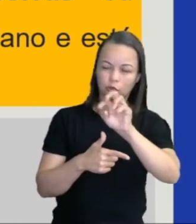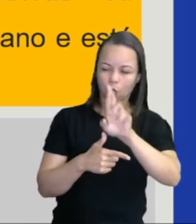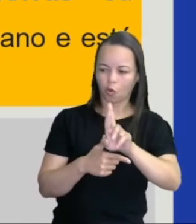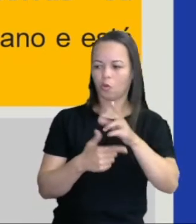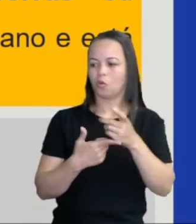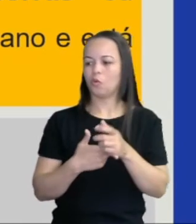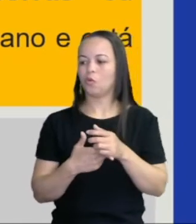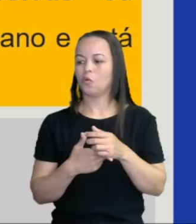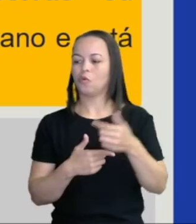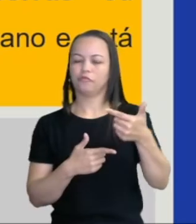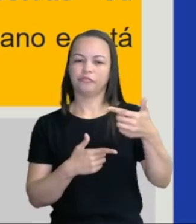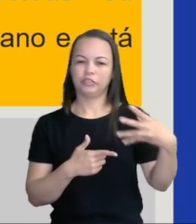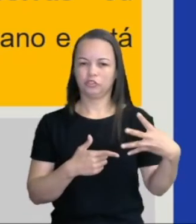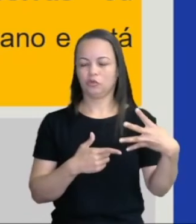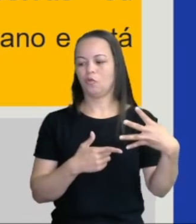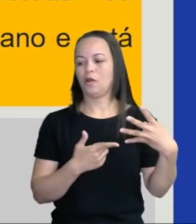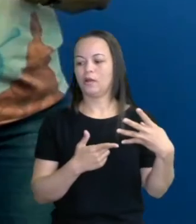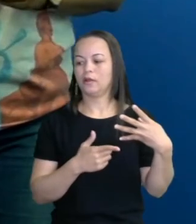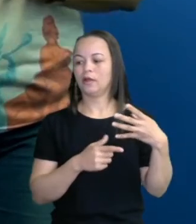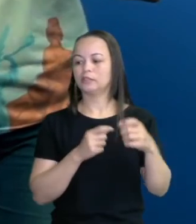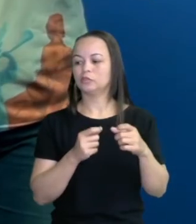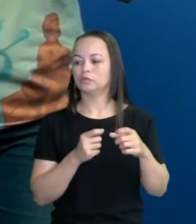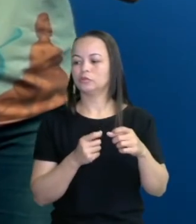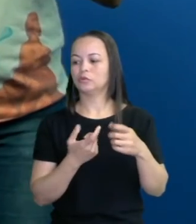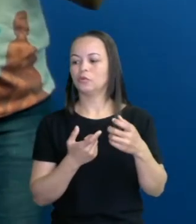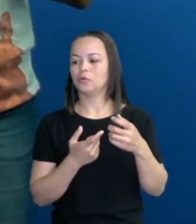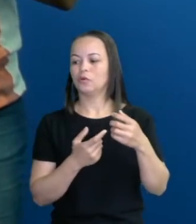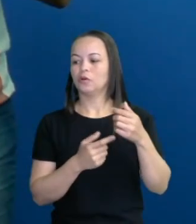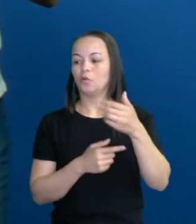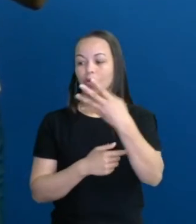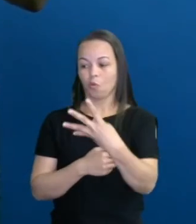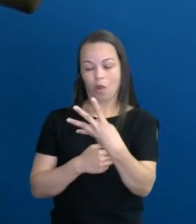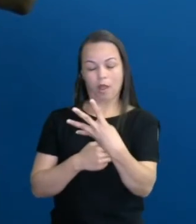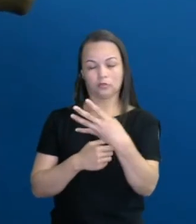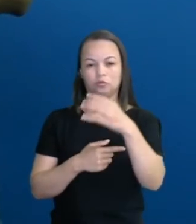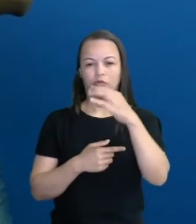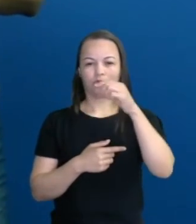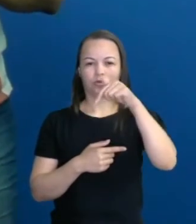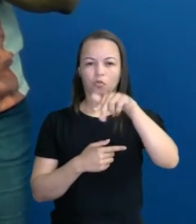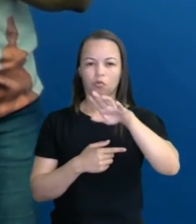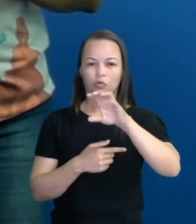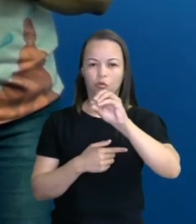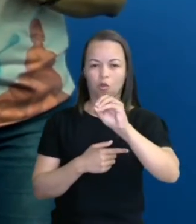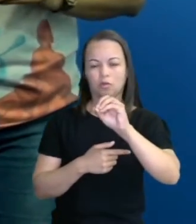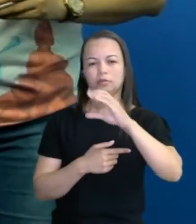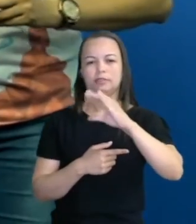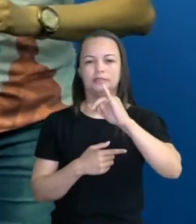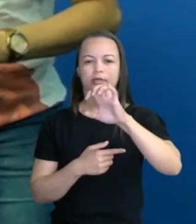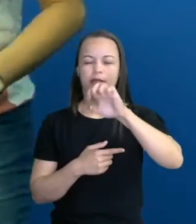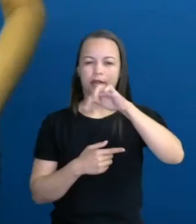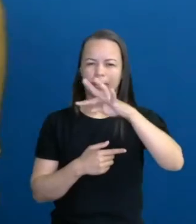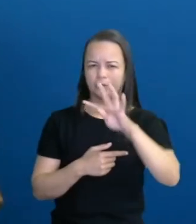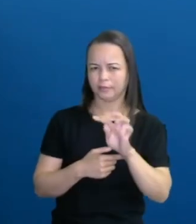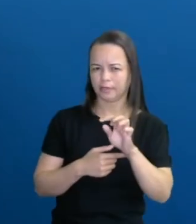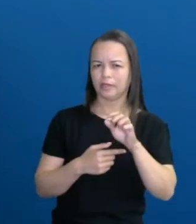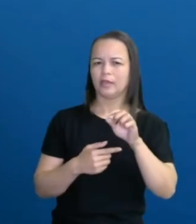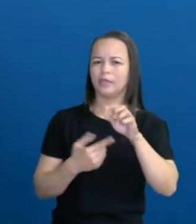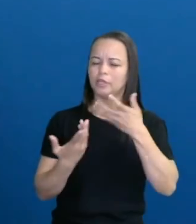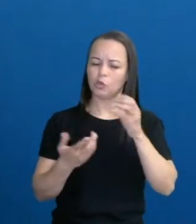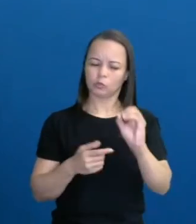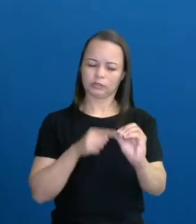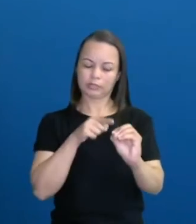Isso aí são as partes da operação da divisão, né? Que vai ser muito útil para que a gente precisa aqui. Ah, professora.